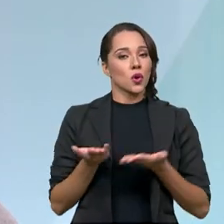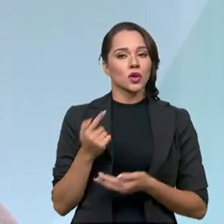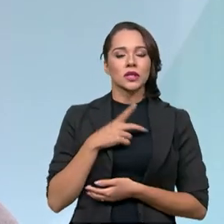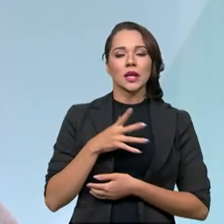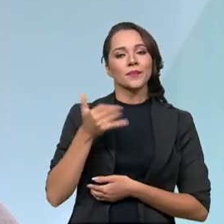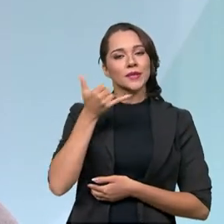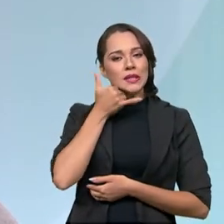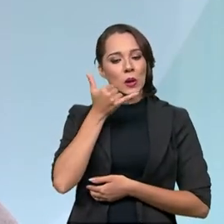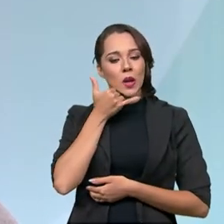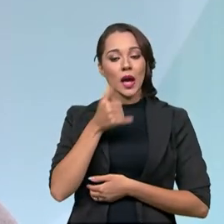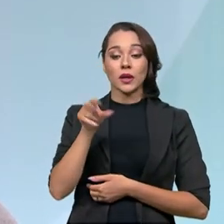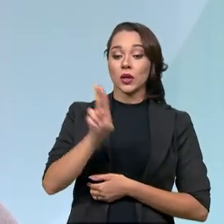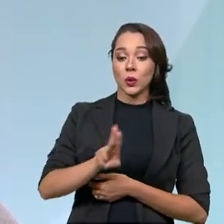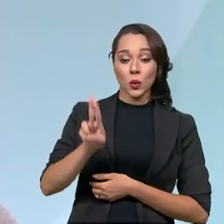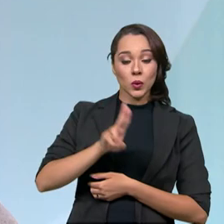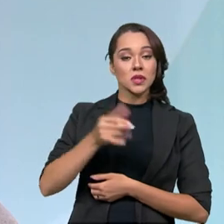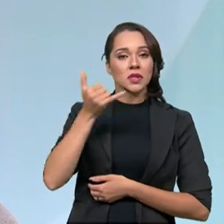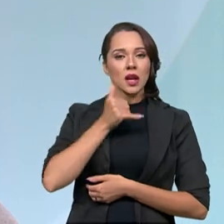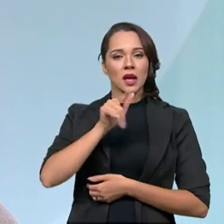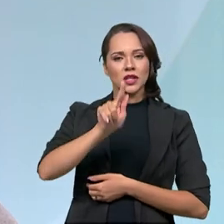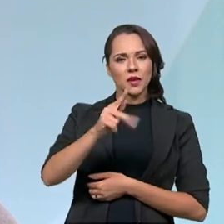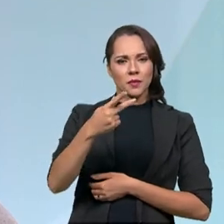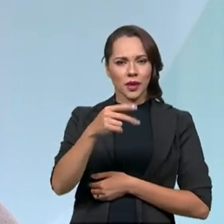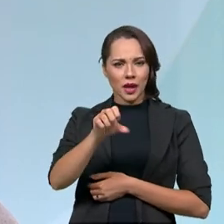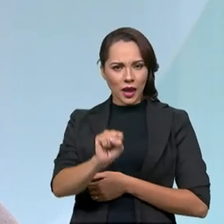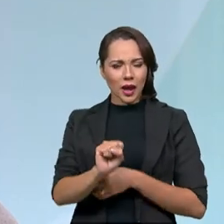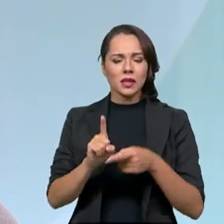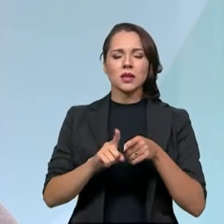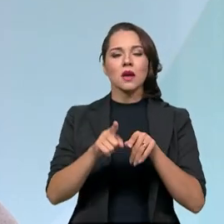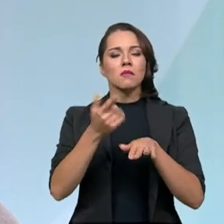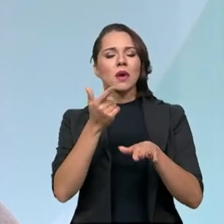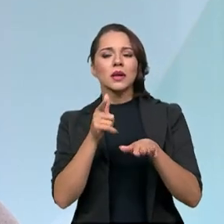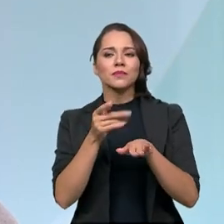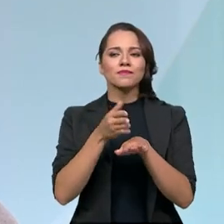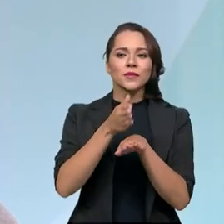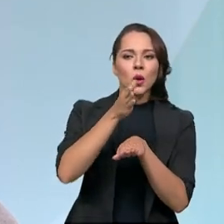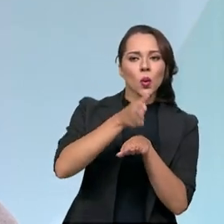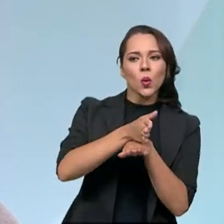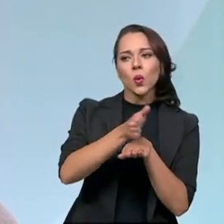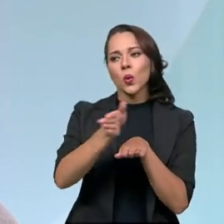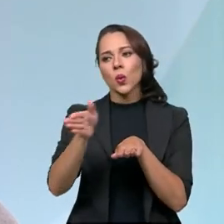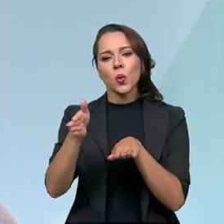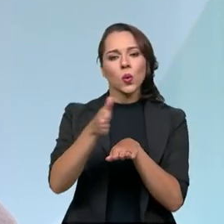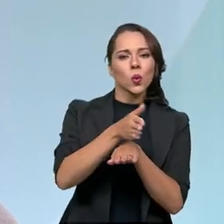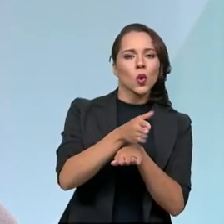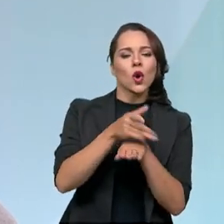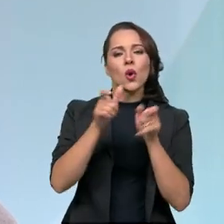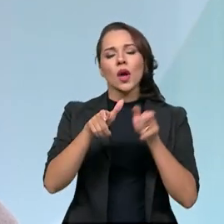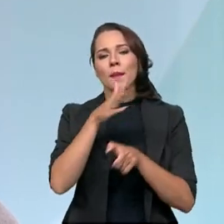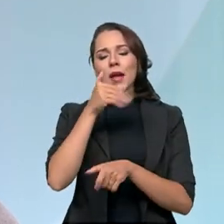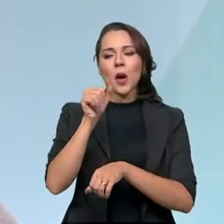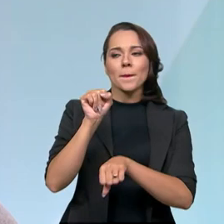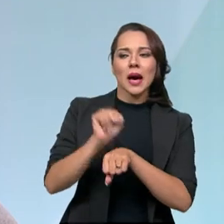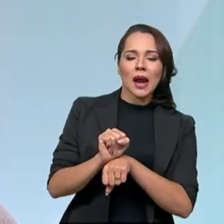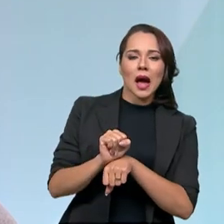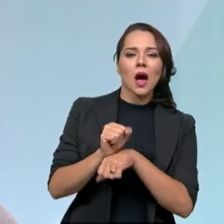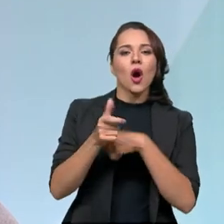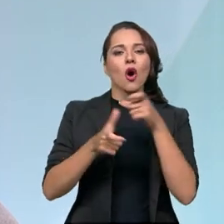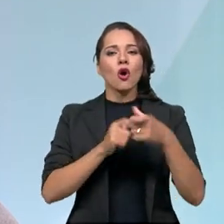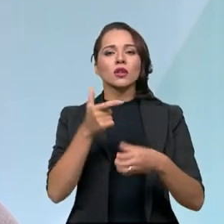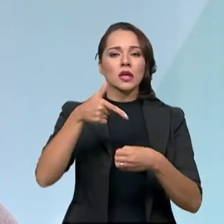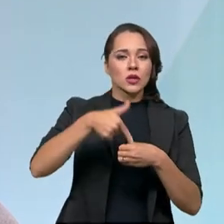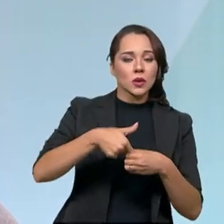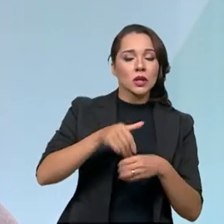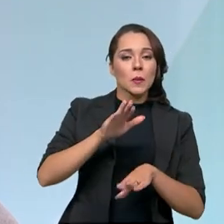aparelho celular e utilizam GPS para definir rotas, para definir pontos de parada, onde tem posto de